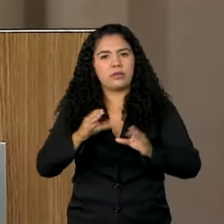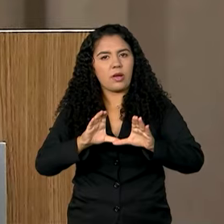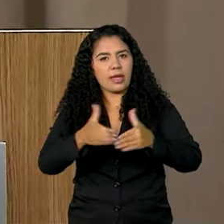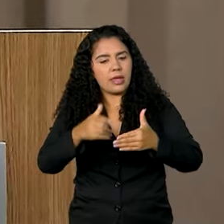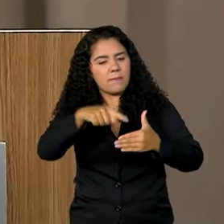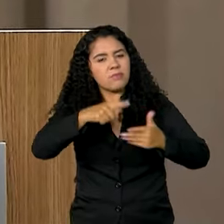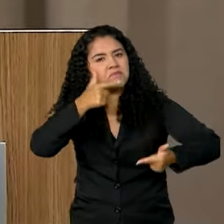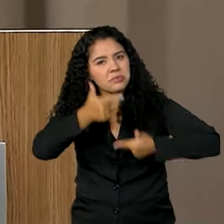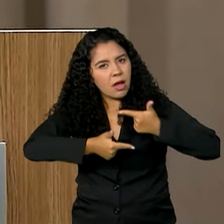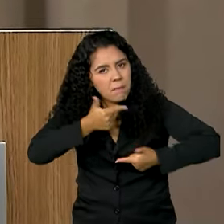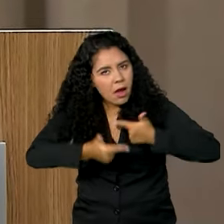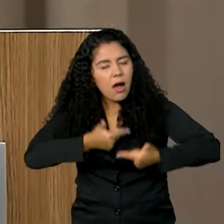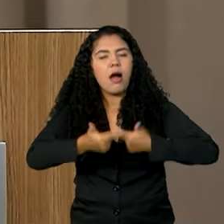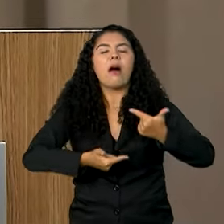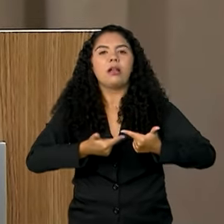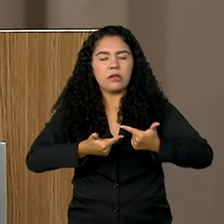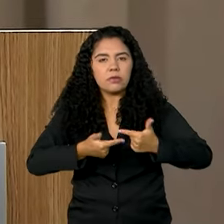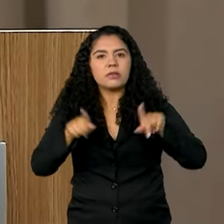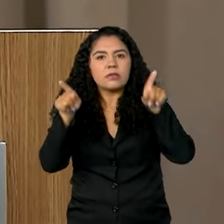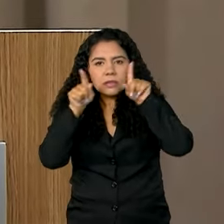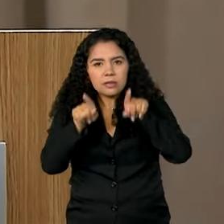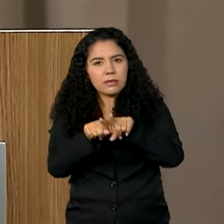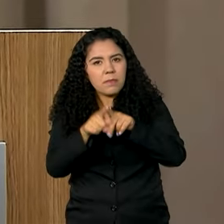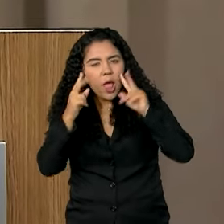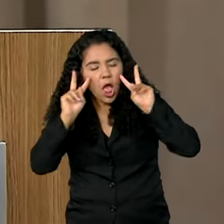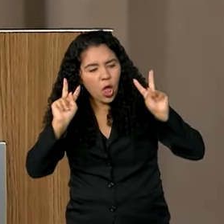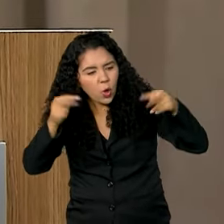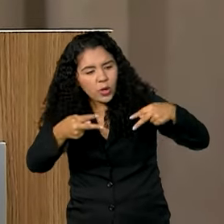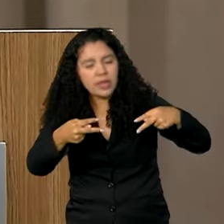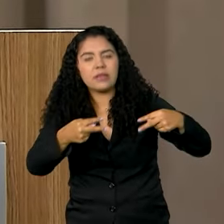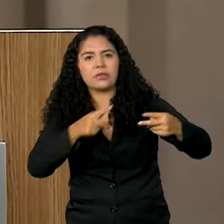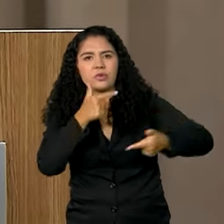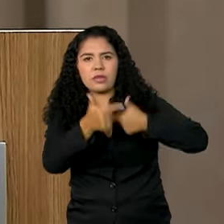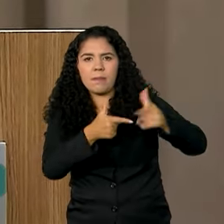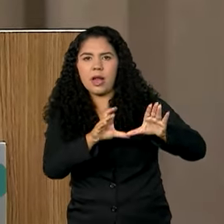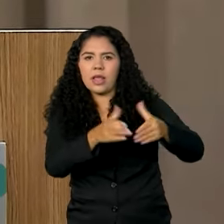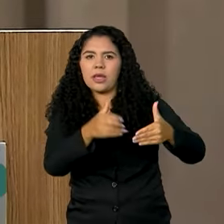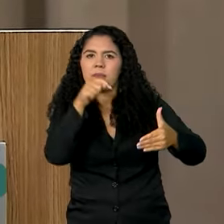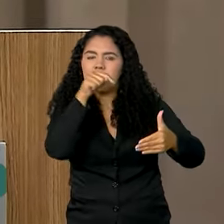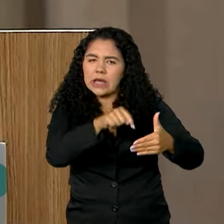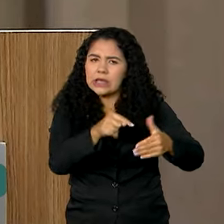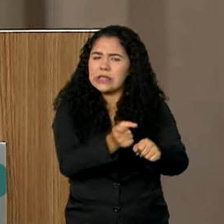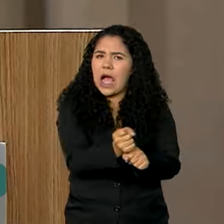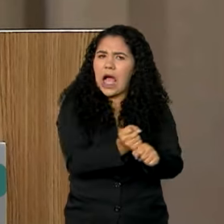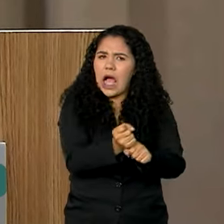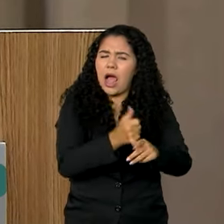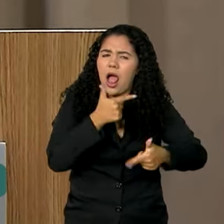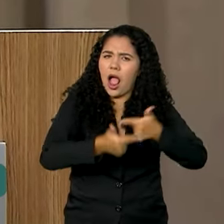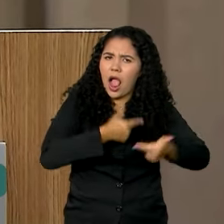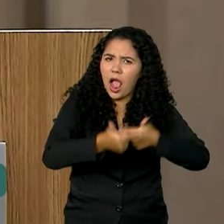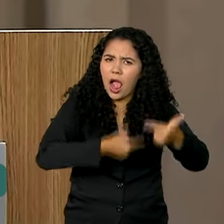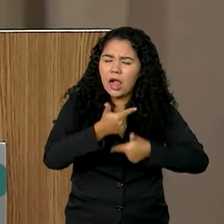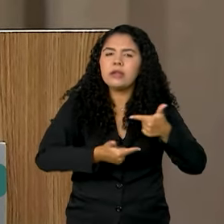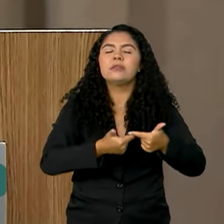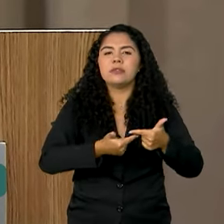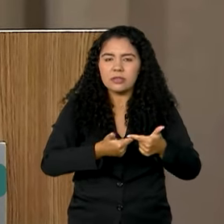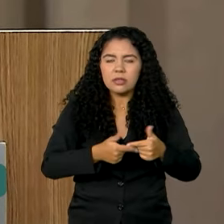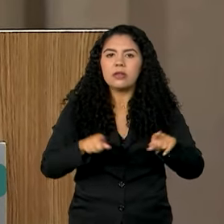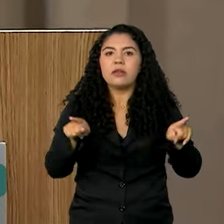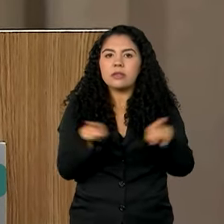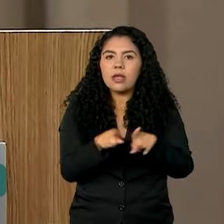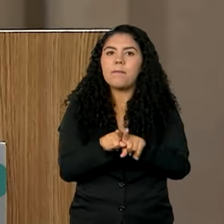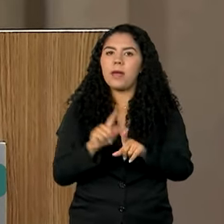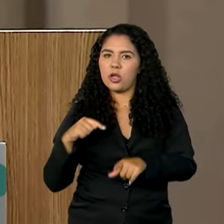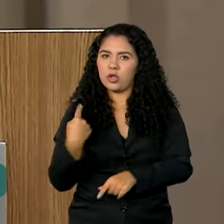reconhecendo um esforço de anos na vigilância em saúde e o esforço de nosso